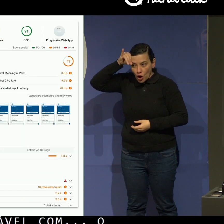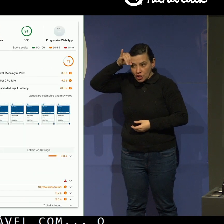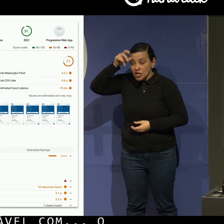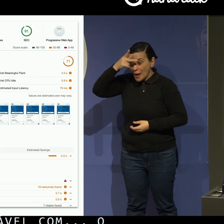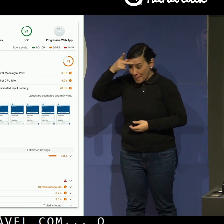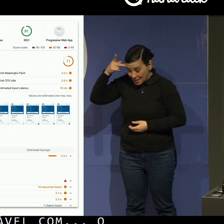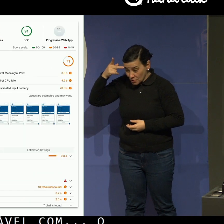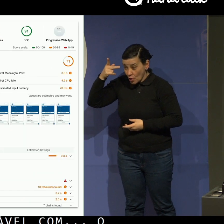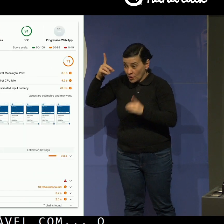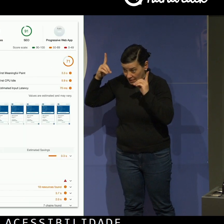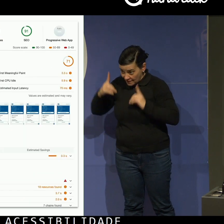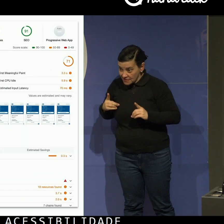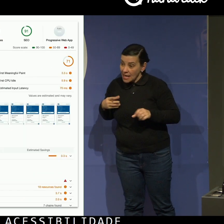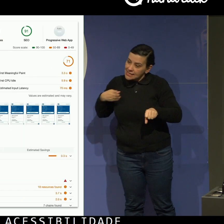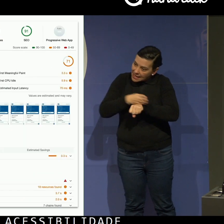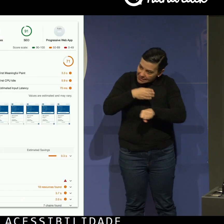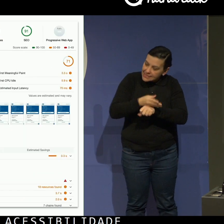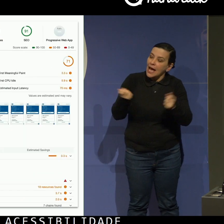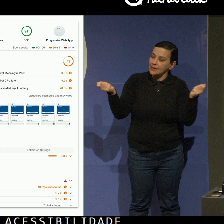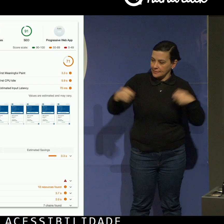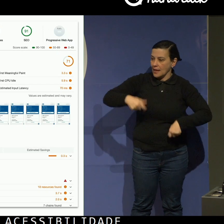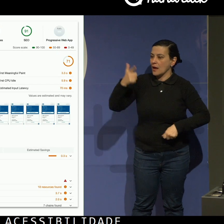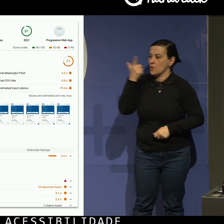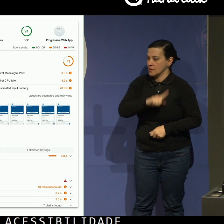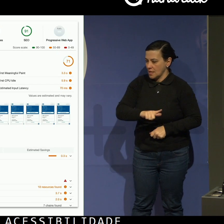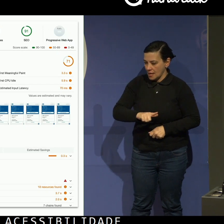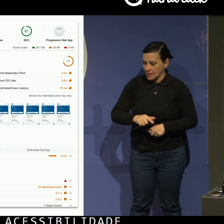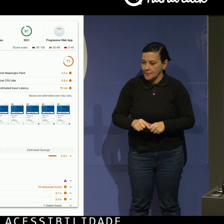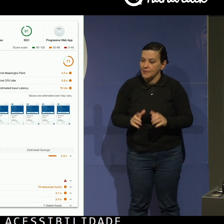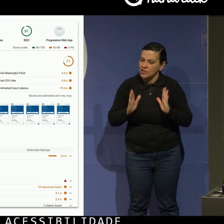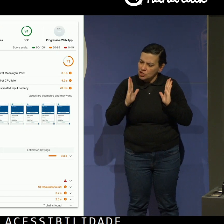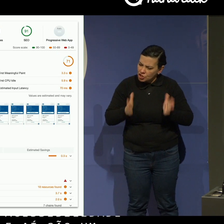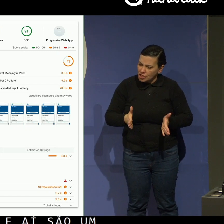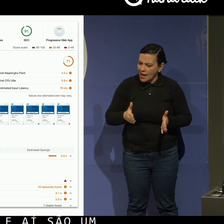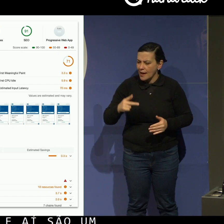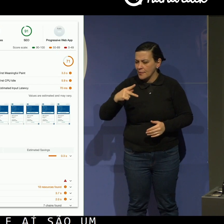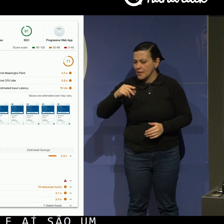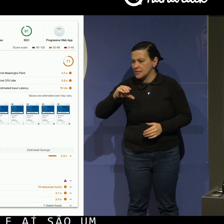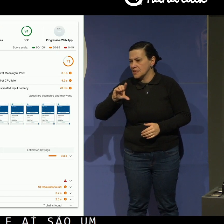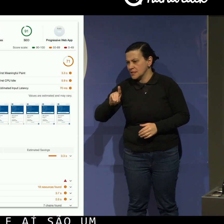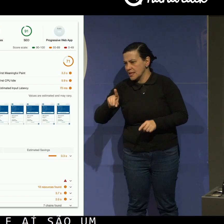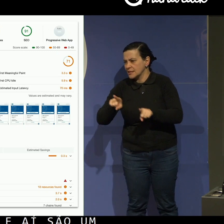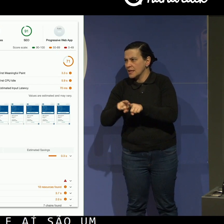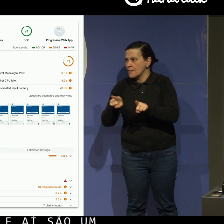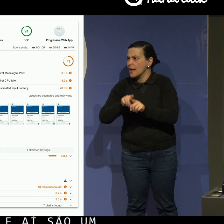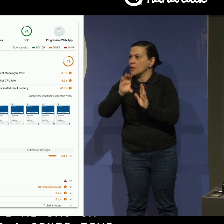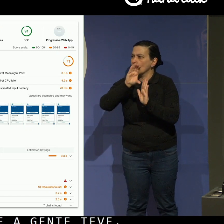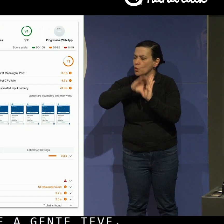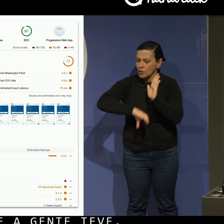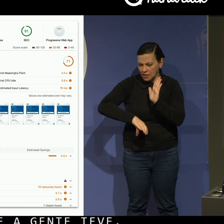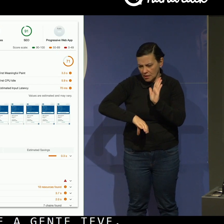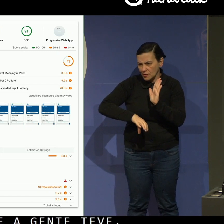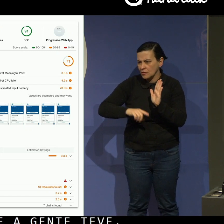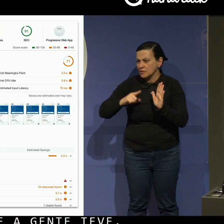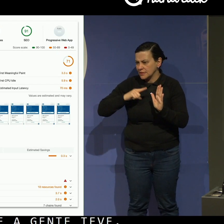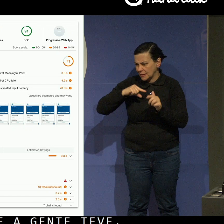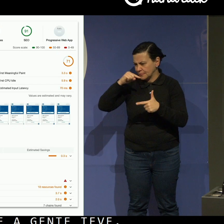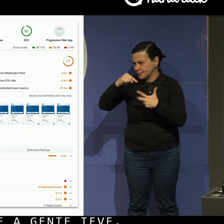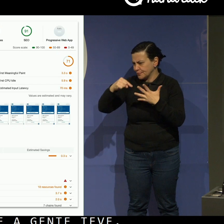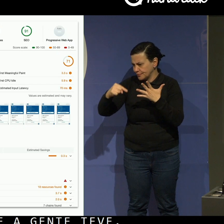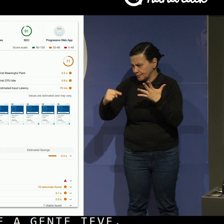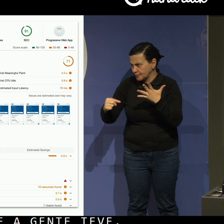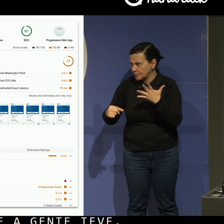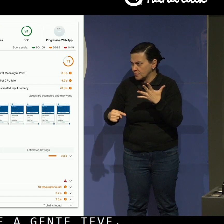E aí são um pouquinho dos números que a gente teve, além de PCD e o currículo, eles seguem todas as premissas do